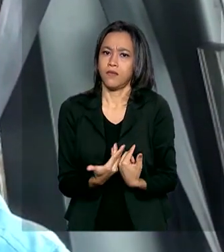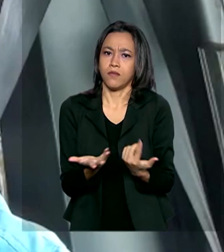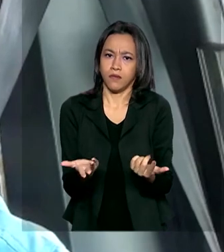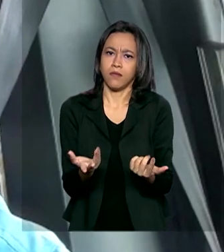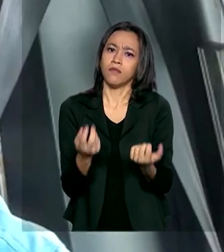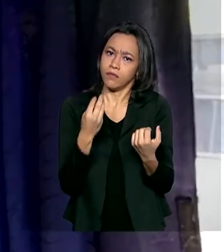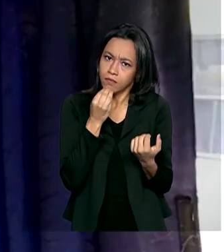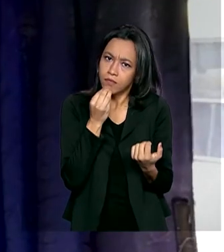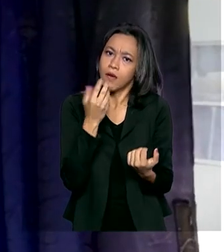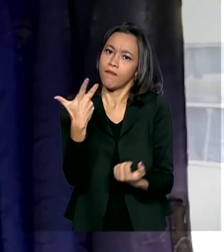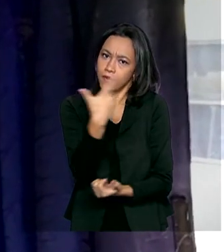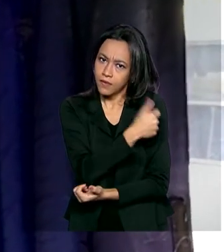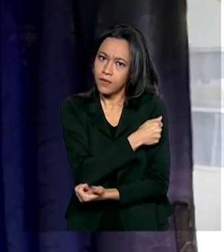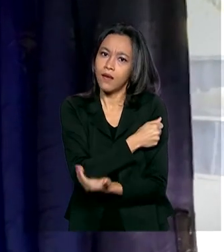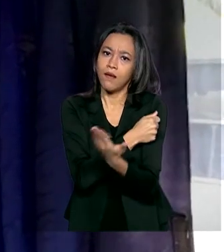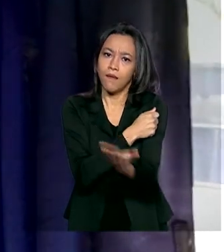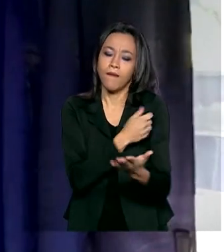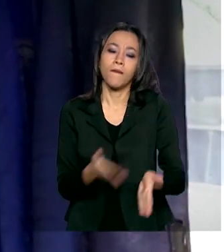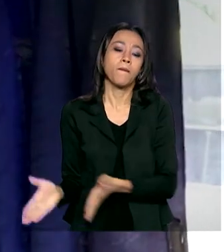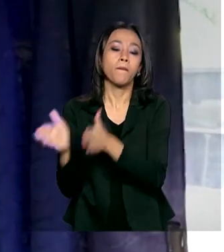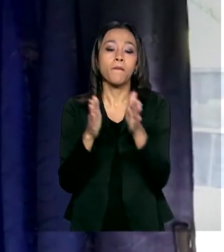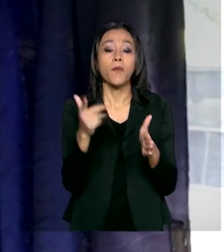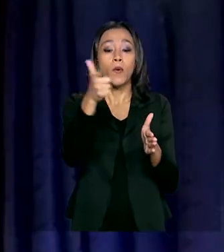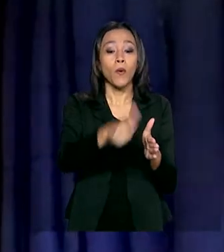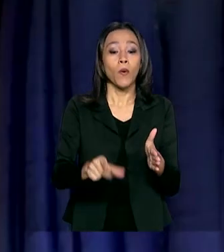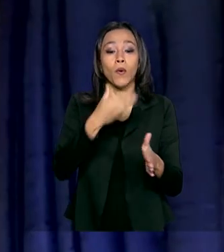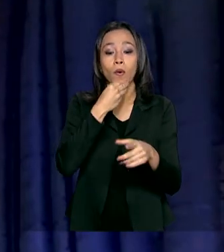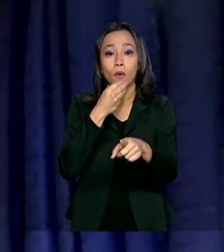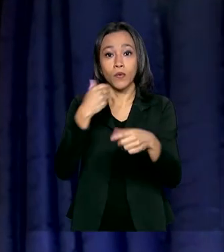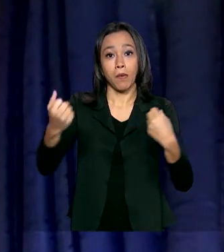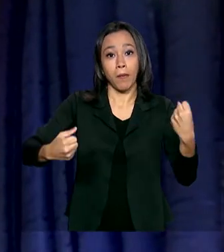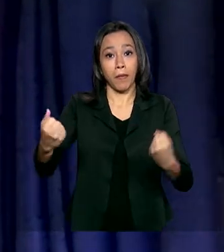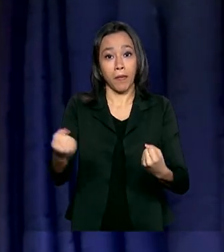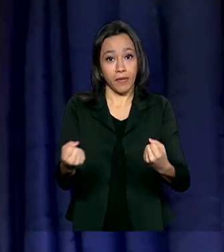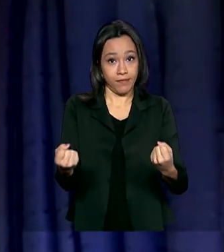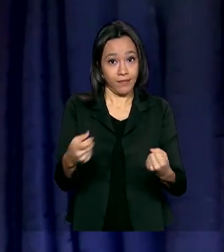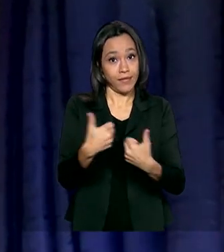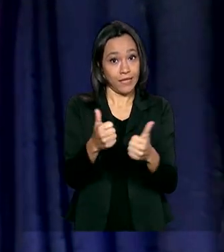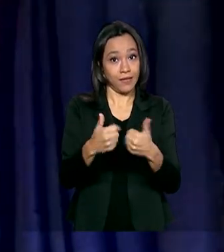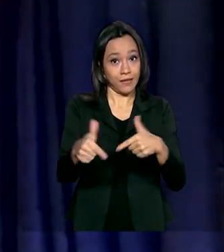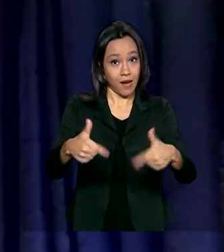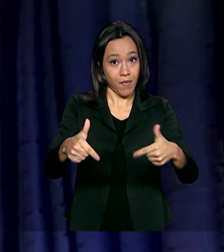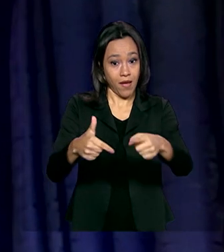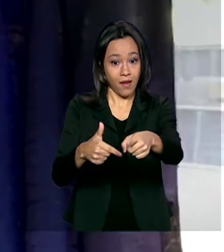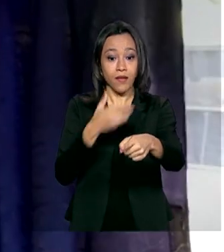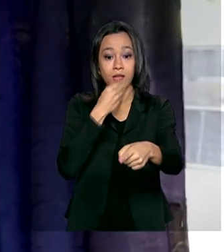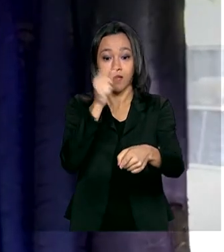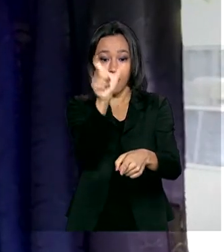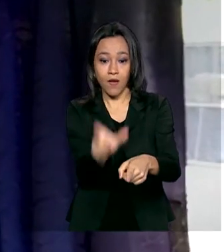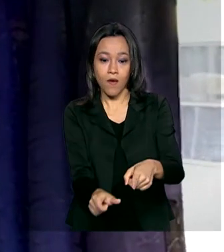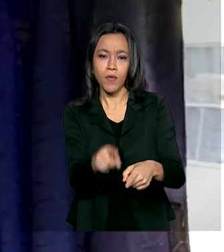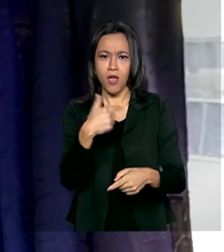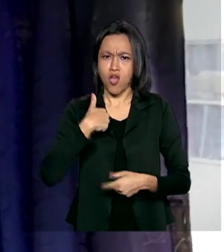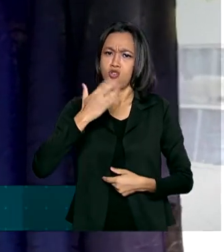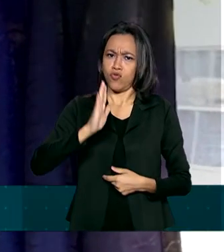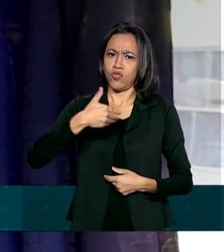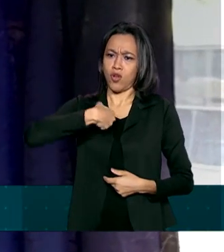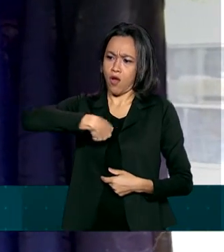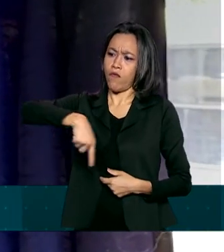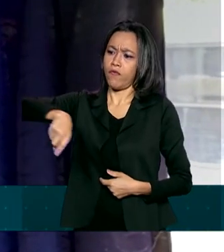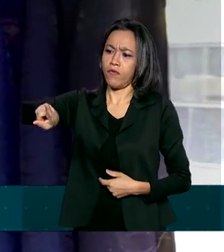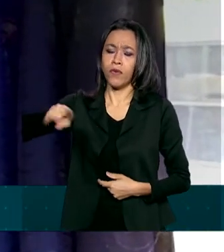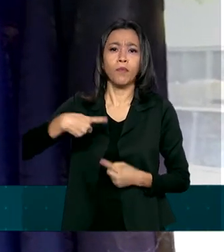deixe de se vacinar. Outro motorista que já aproveitou a campanha para se imunizar foi o Teomar. Eu fui vacinar pela